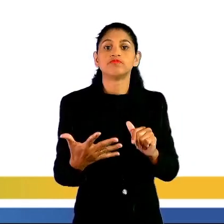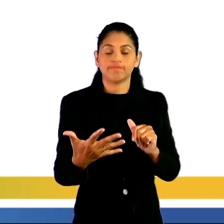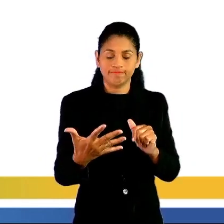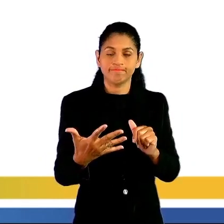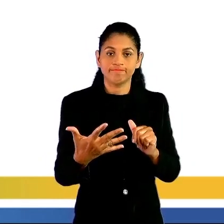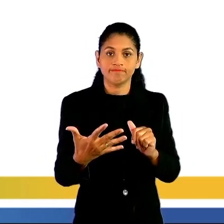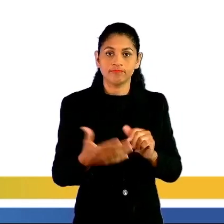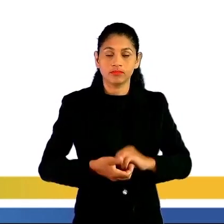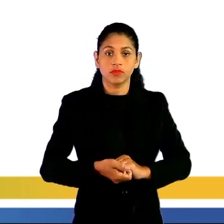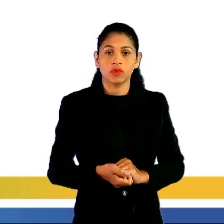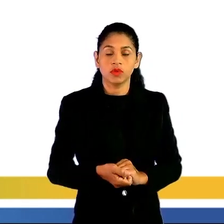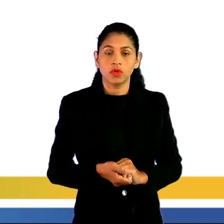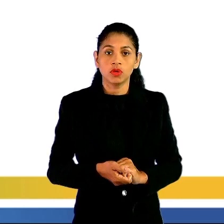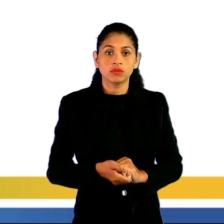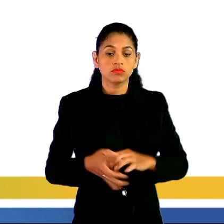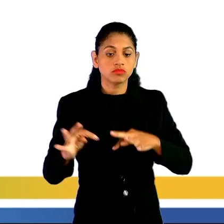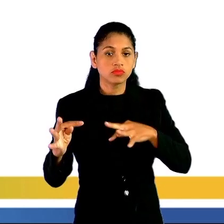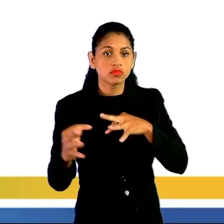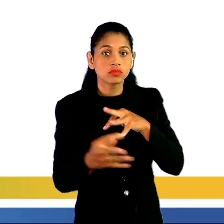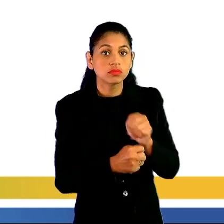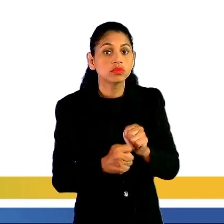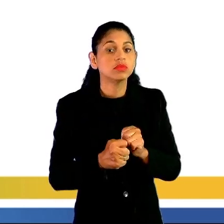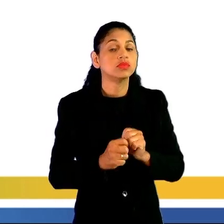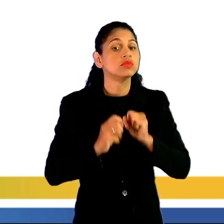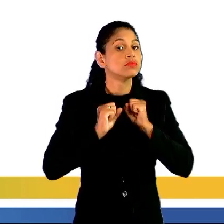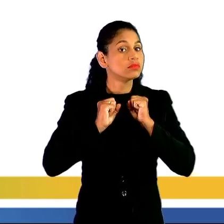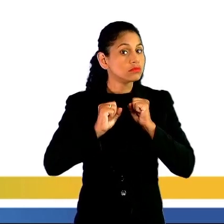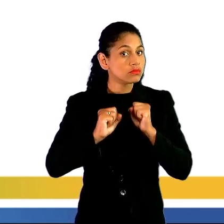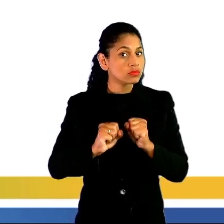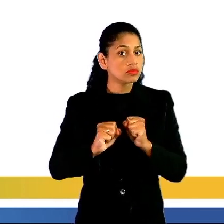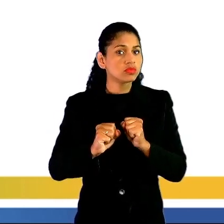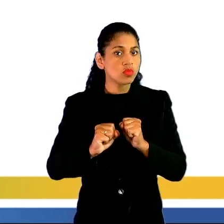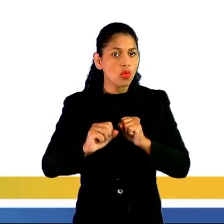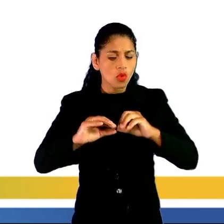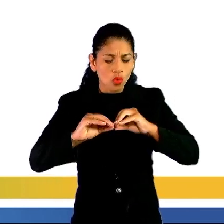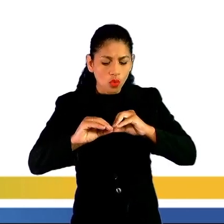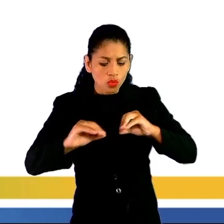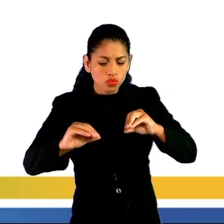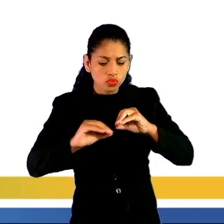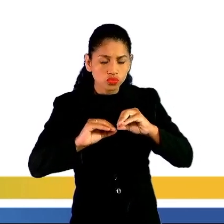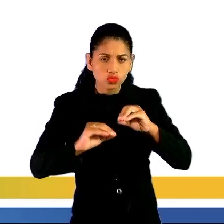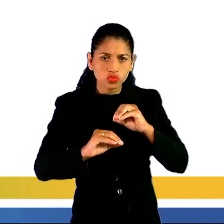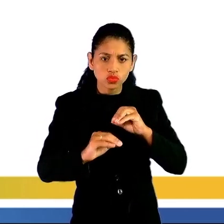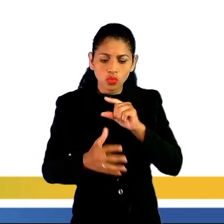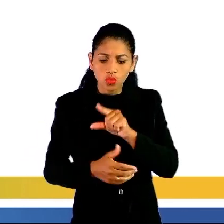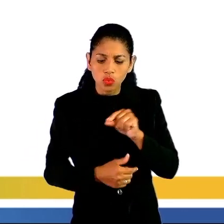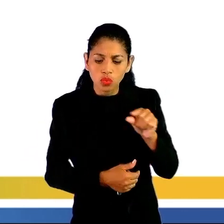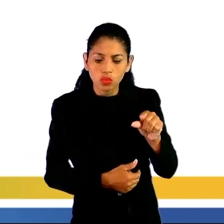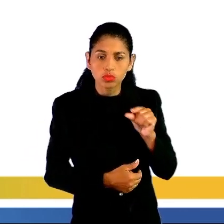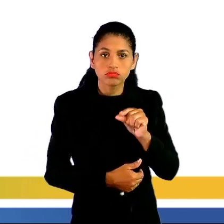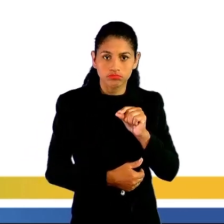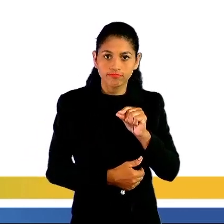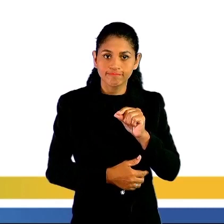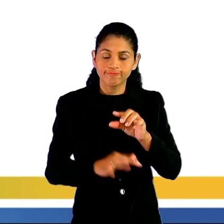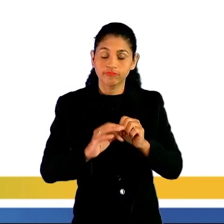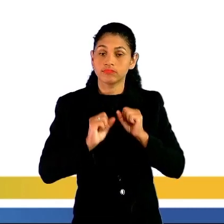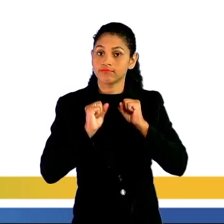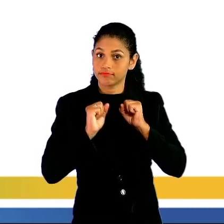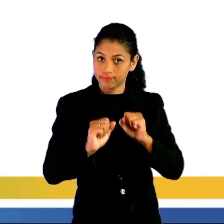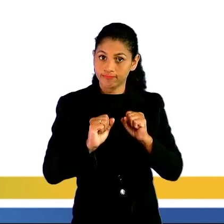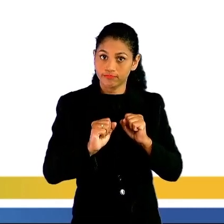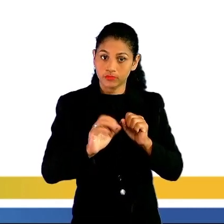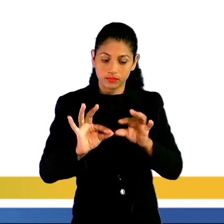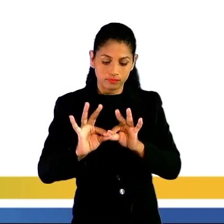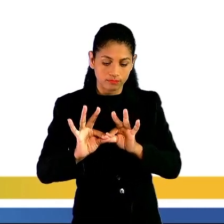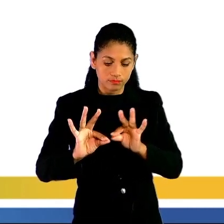Tudo aquilo que pode ser medido, contado, é uma grandeza. E as Medidas são